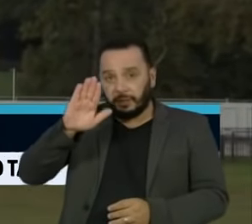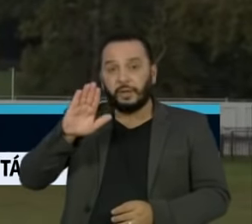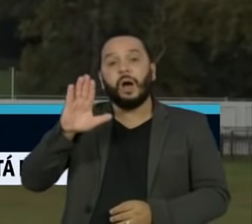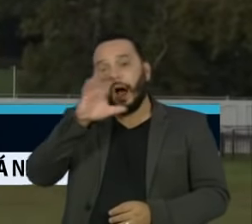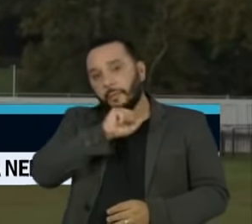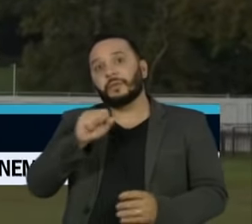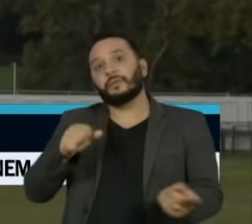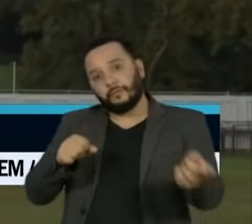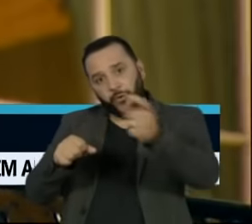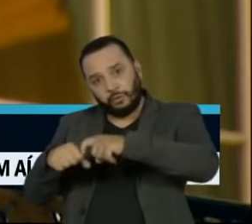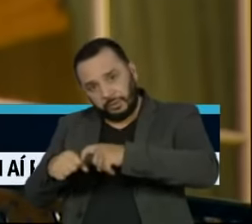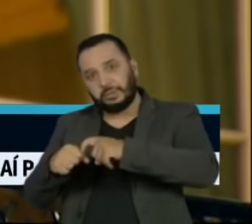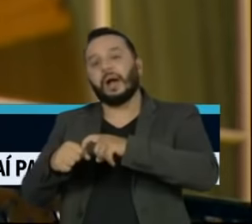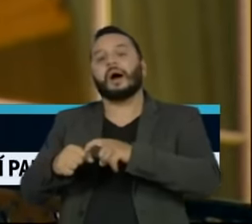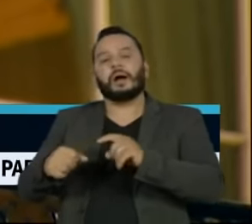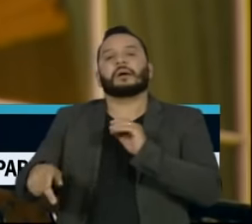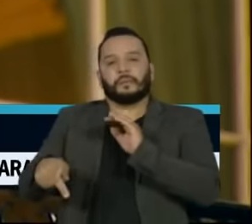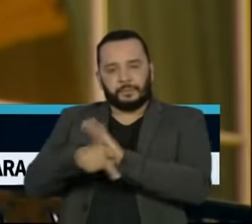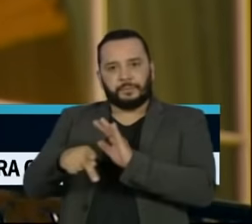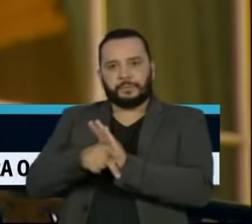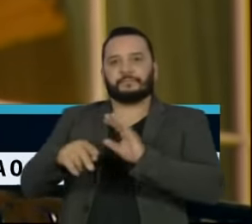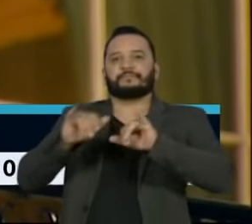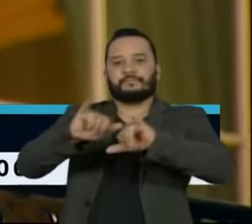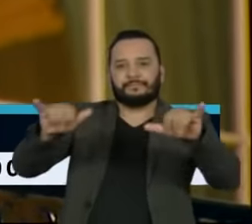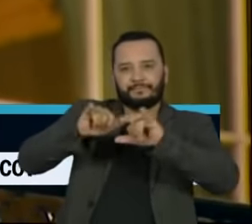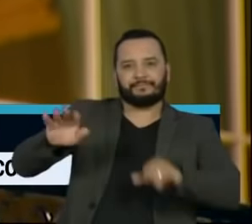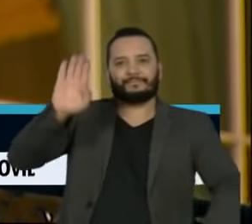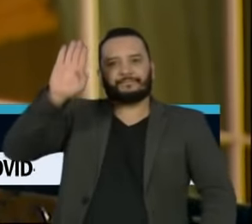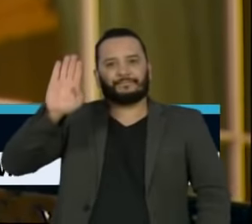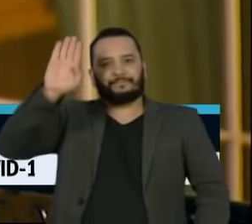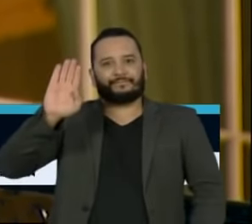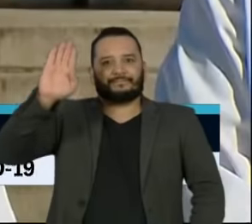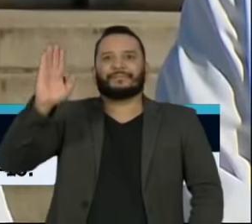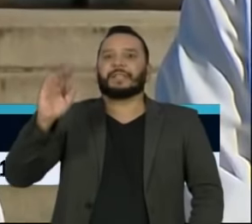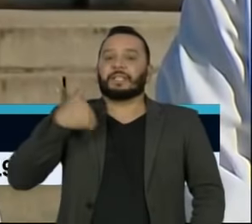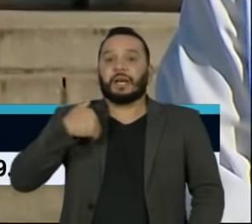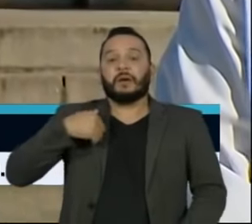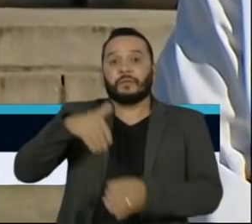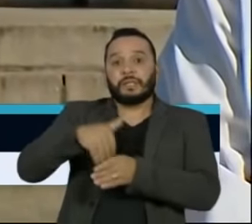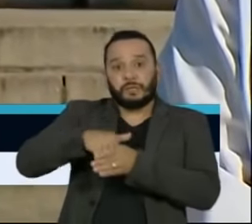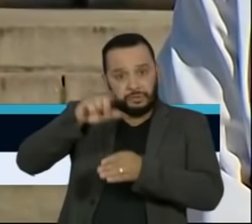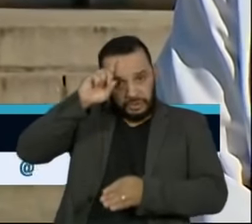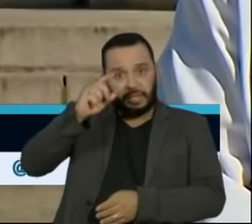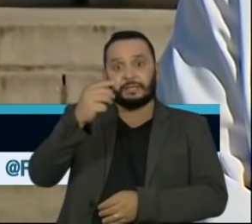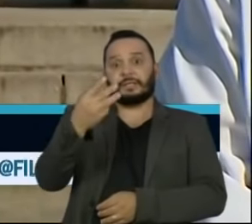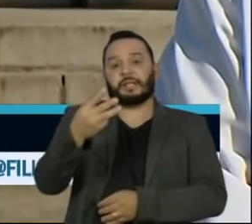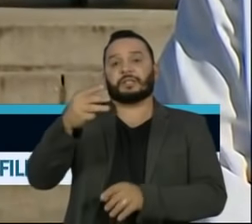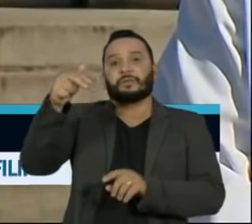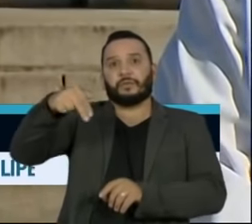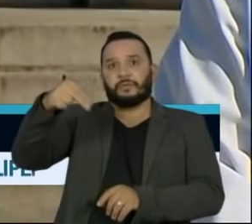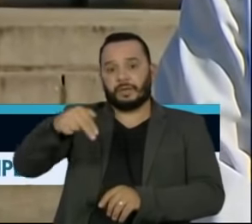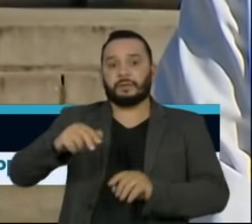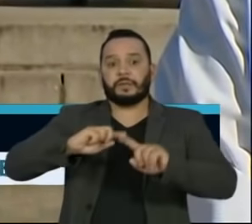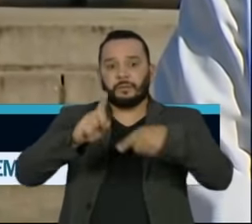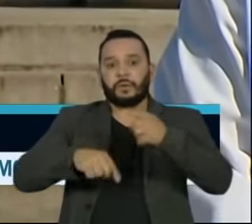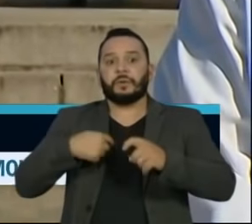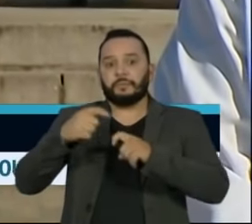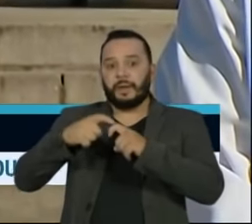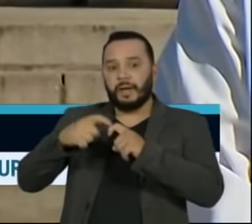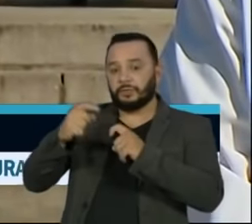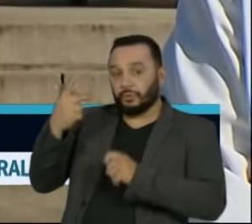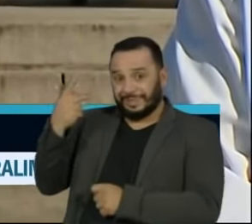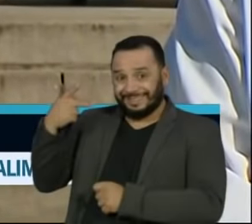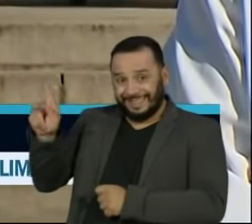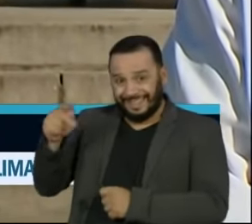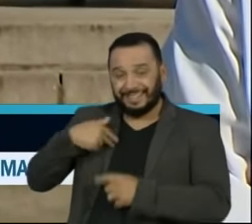para a campanha eleitoral. As eleições serão no dia 3 de novembro. Mais cedo, o médico pessoal de Trump disse